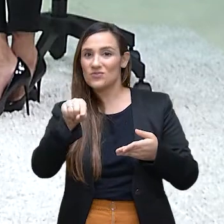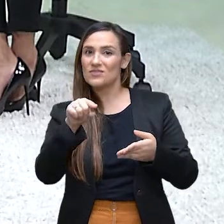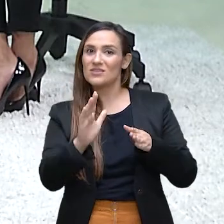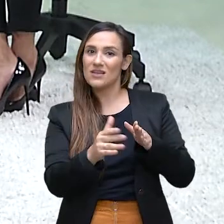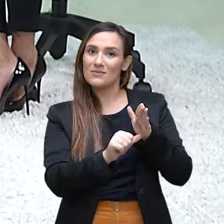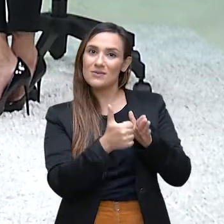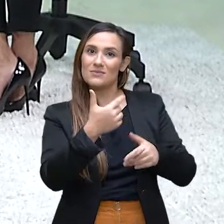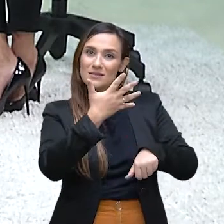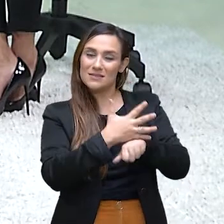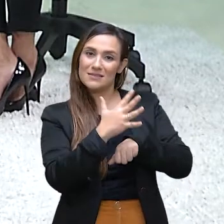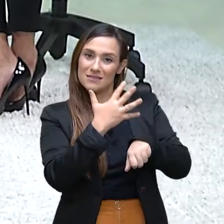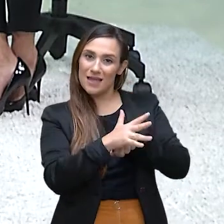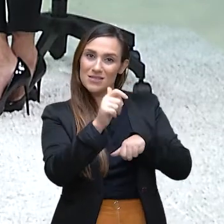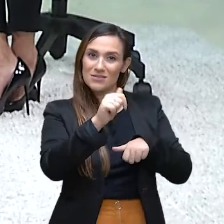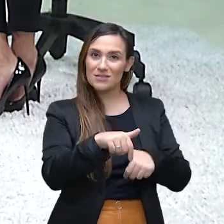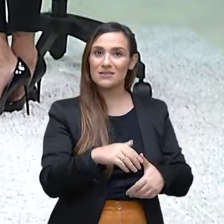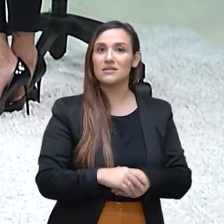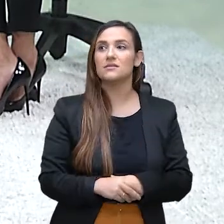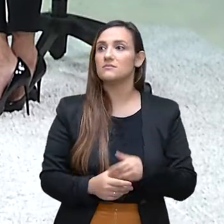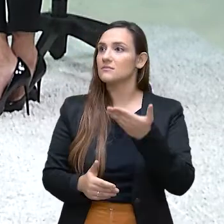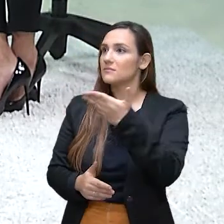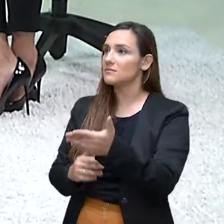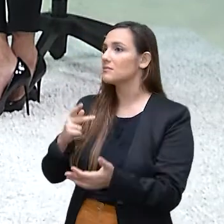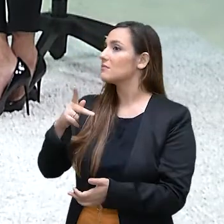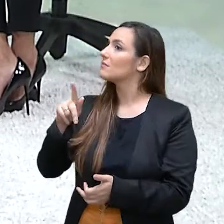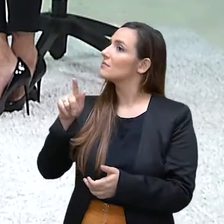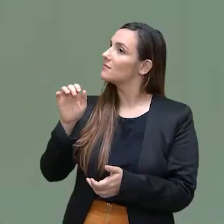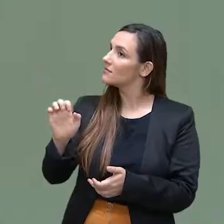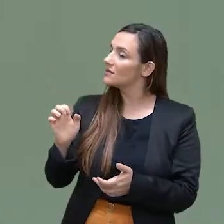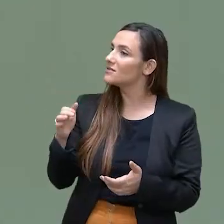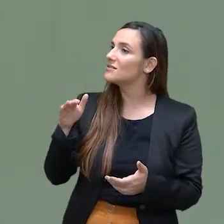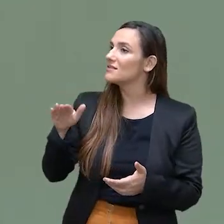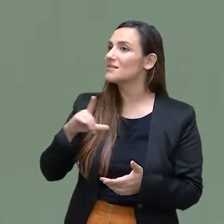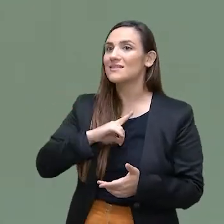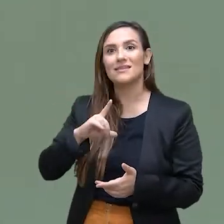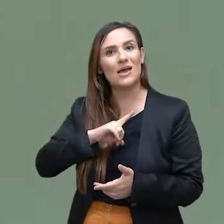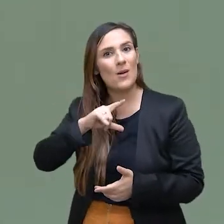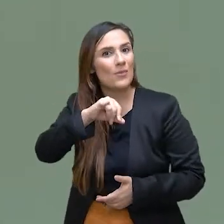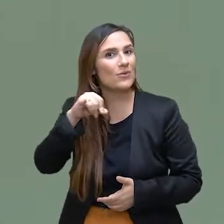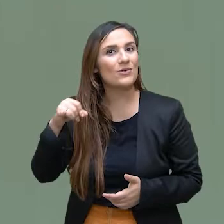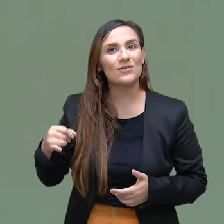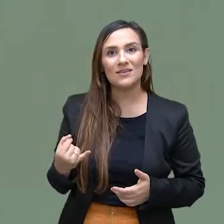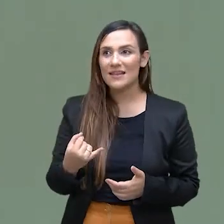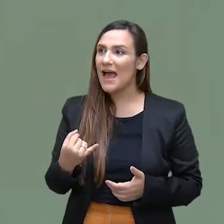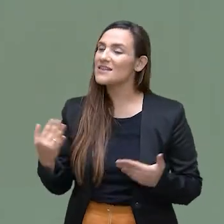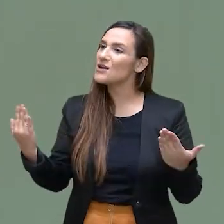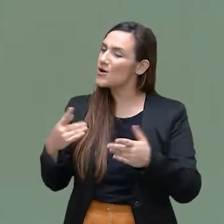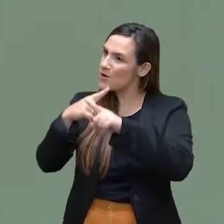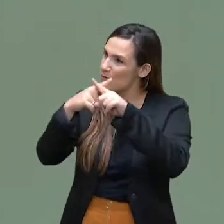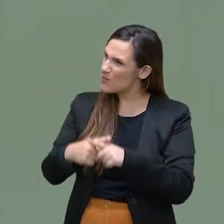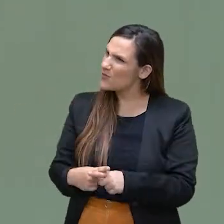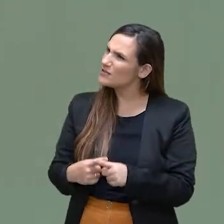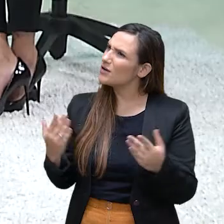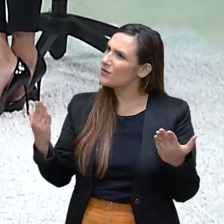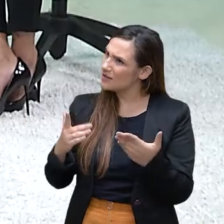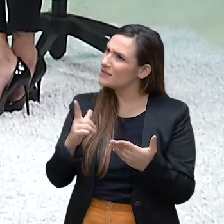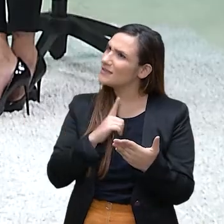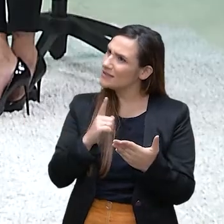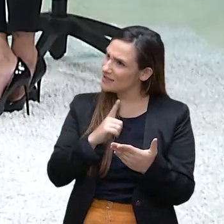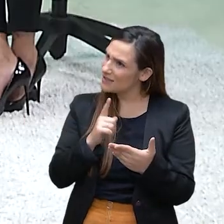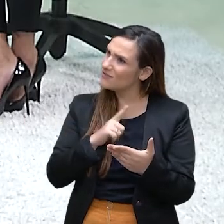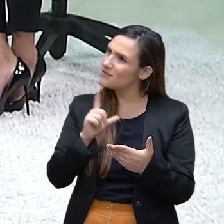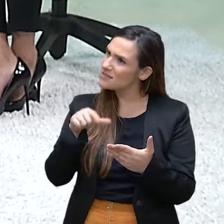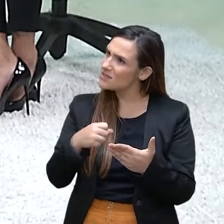o seu primeiro estágio na área. E a PGE abrindo oportunidades para outras mulheres, né? Um dos concursos que a gente teve mais recentes, a gente